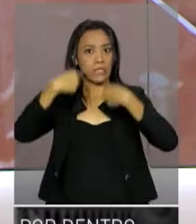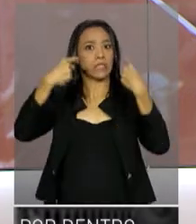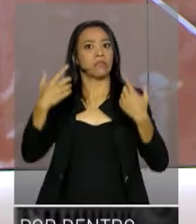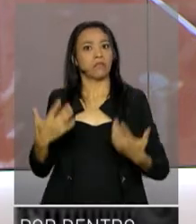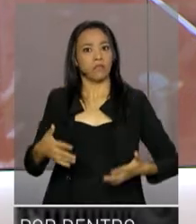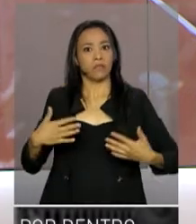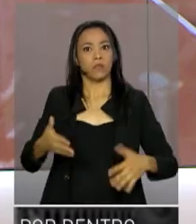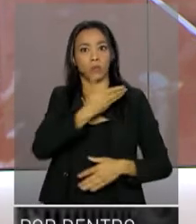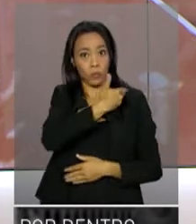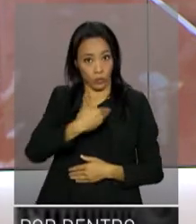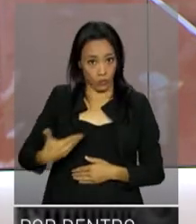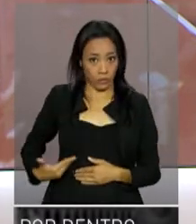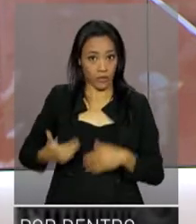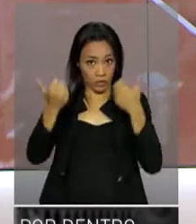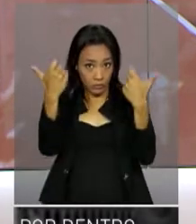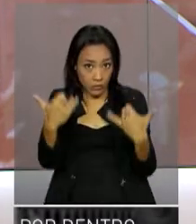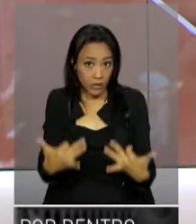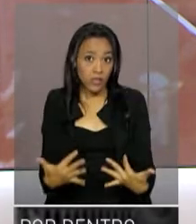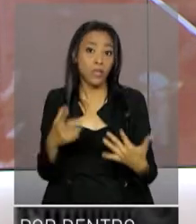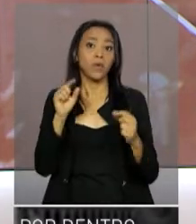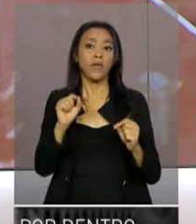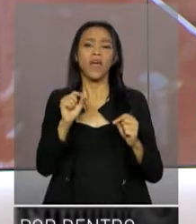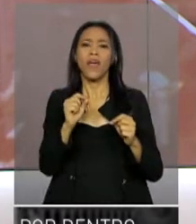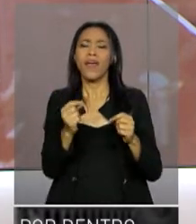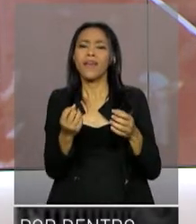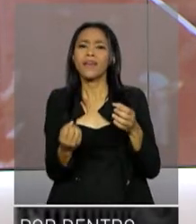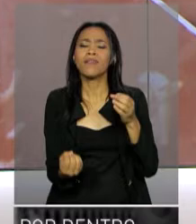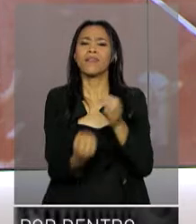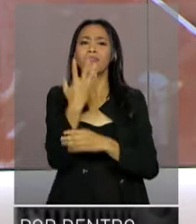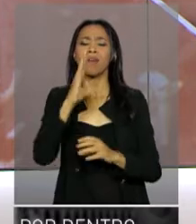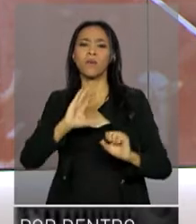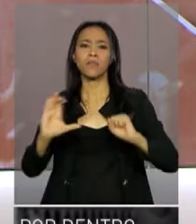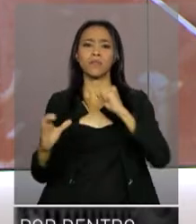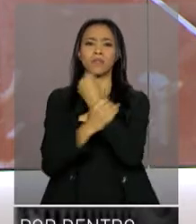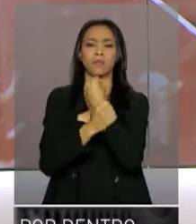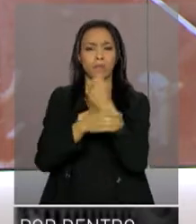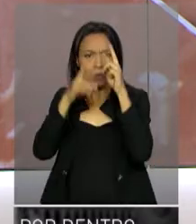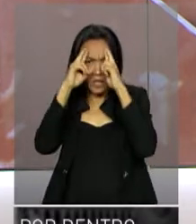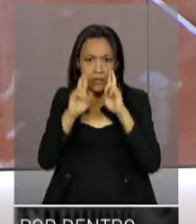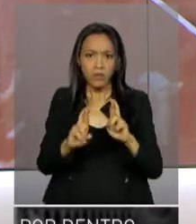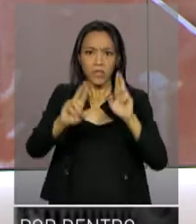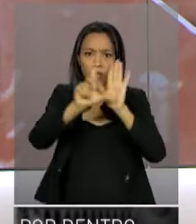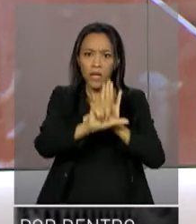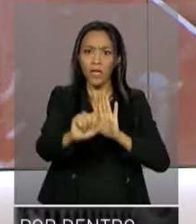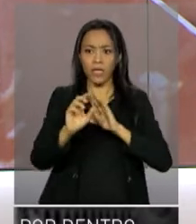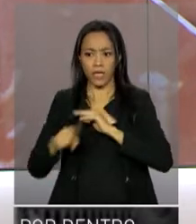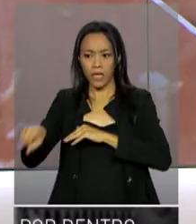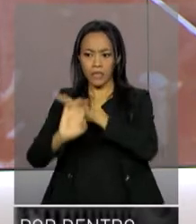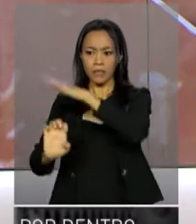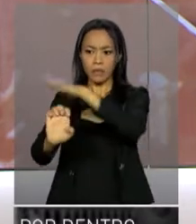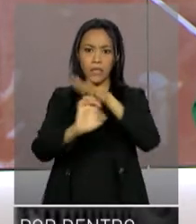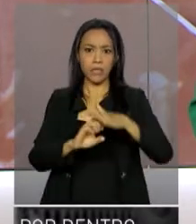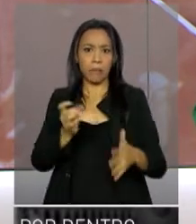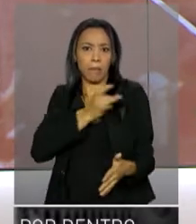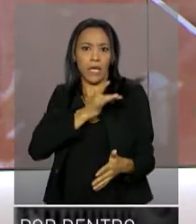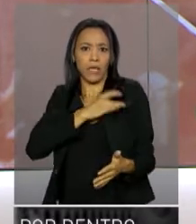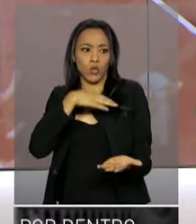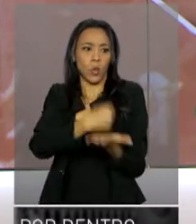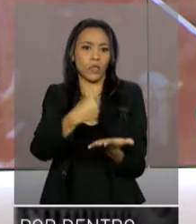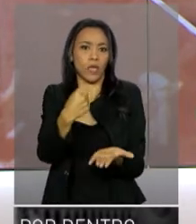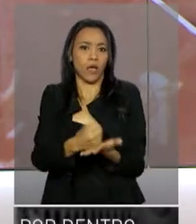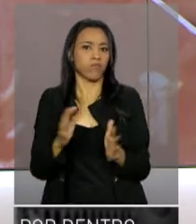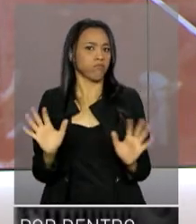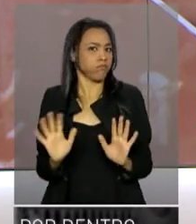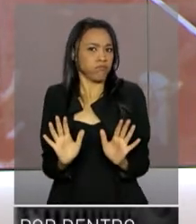ministro do Trabalho, Ronaldo Nogueira, é criar um ambiente de segurança jurídica para que o empregador não tenha medo de contratar.